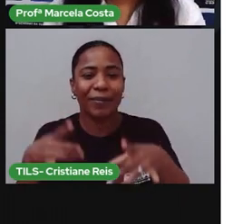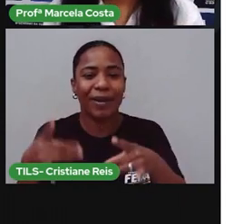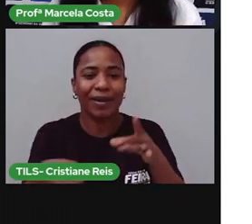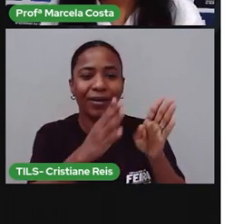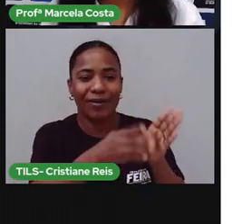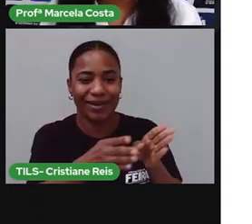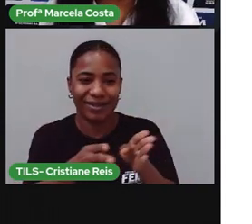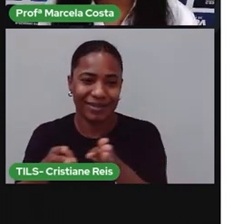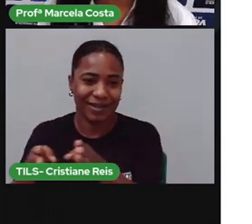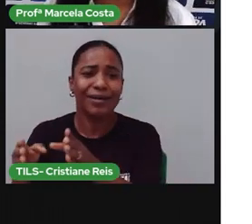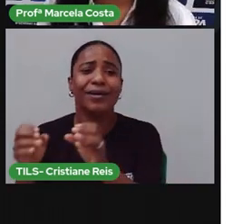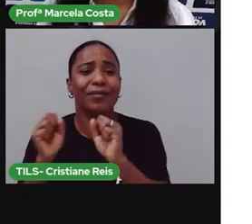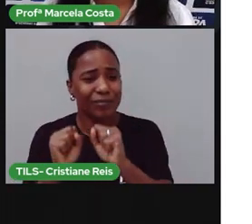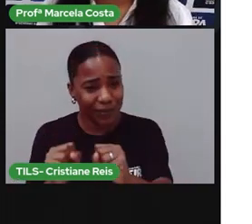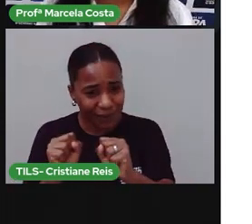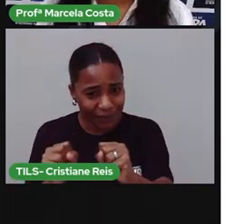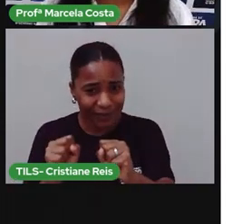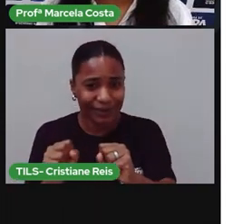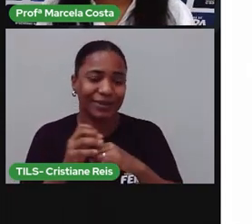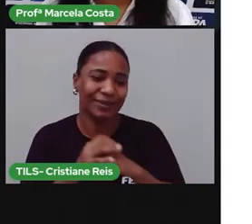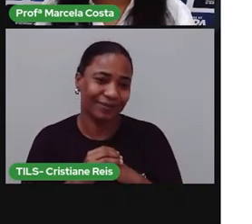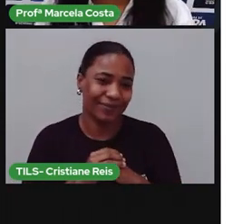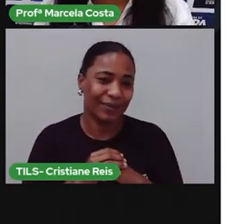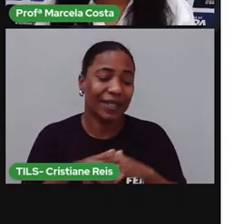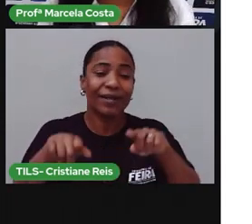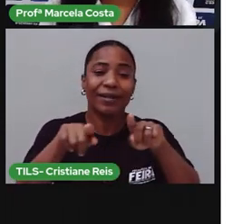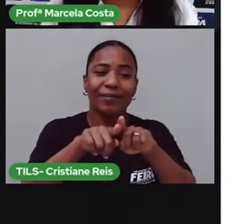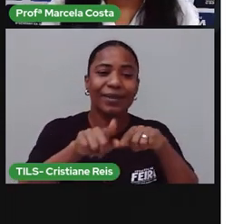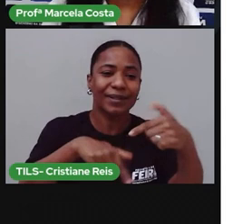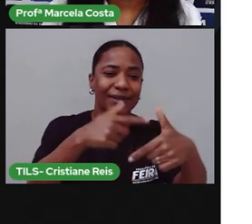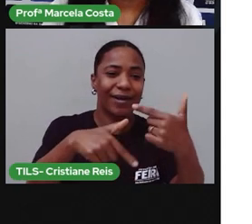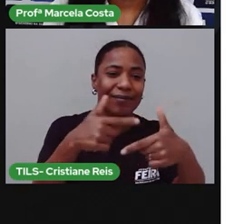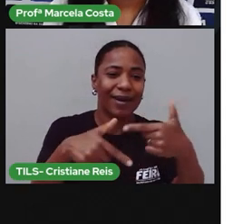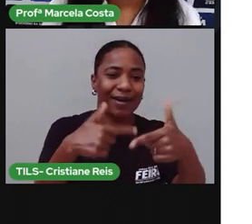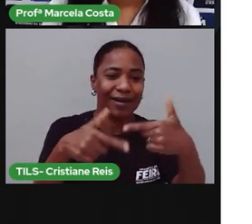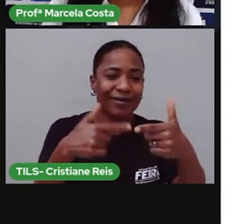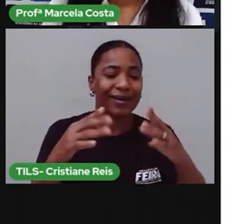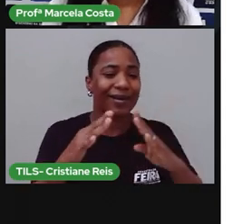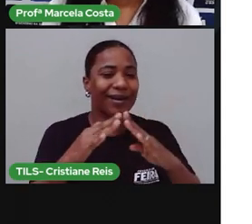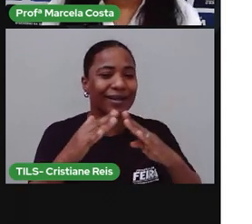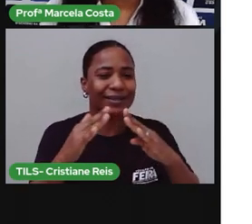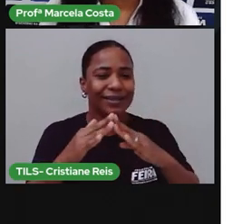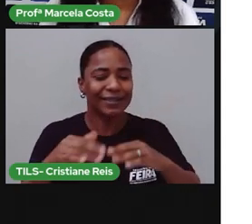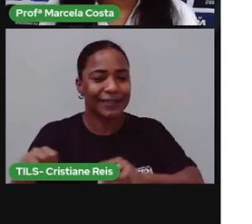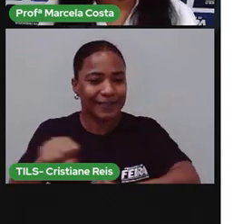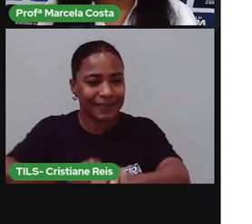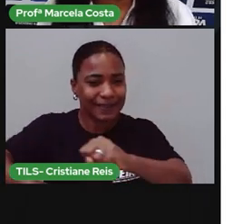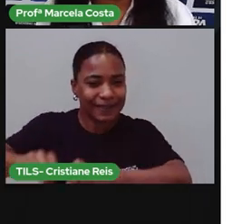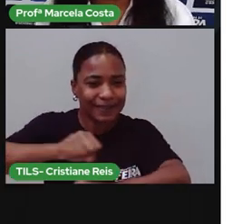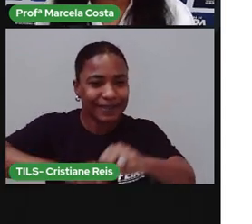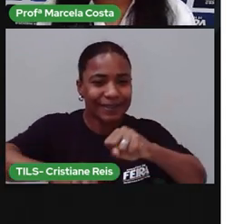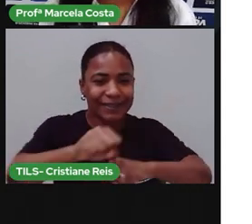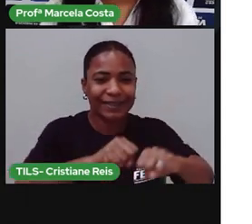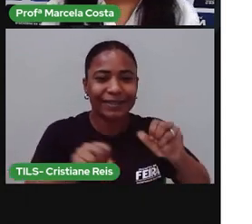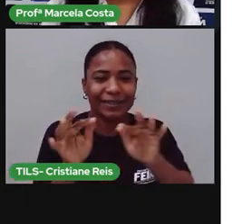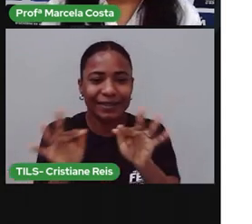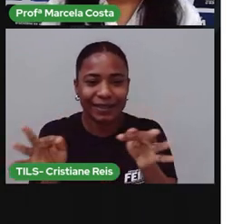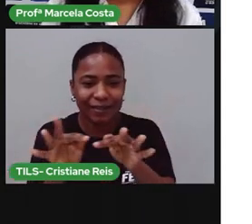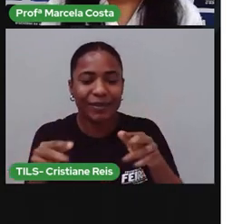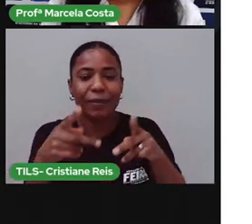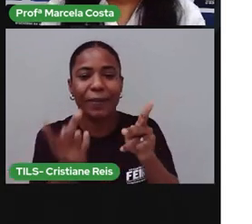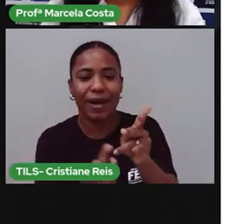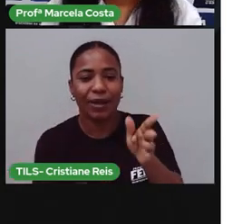Você também pode ajudar a fazer tarefas domésticas leves, como varrer a casa, né, lavar ou secar os pratos,